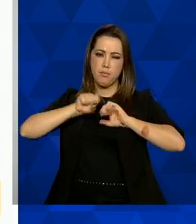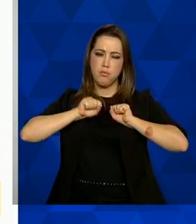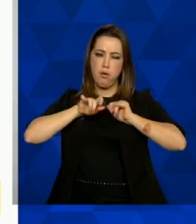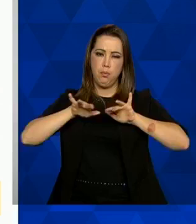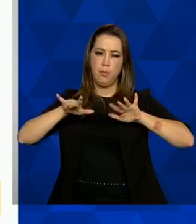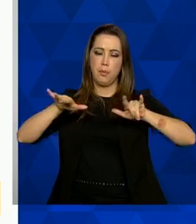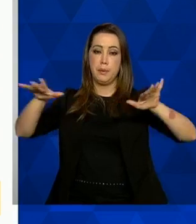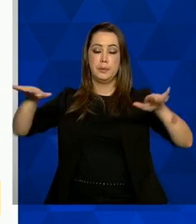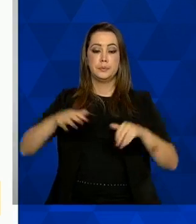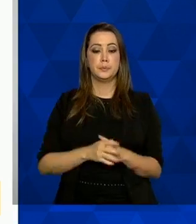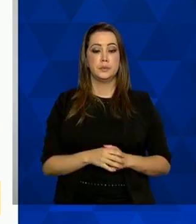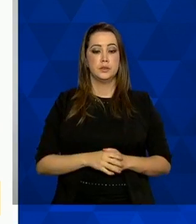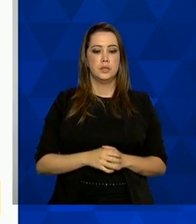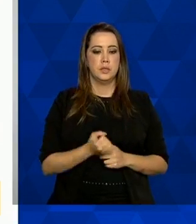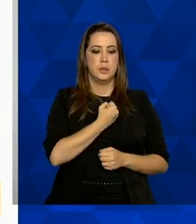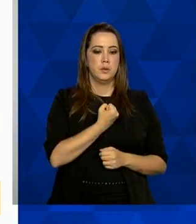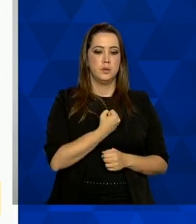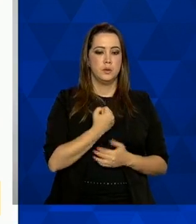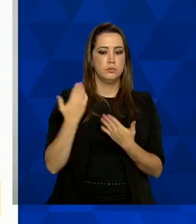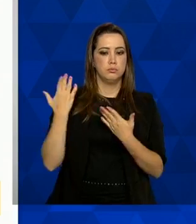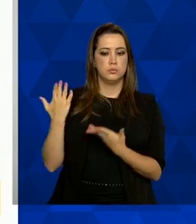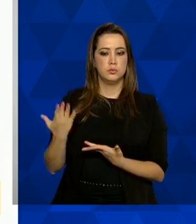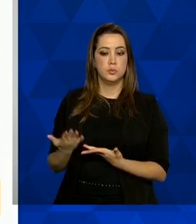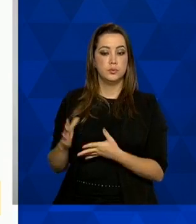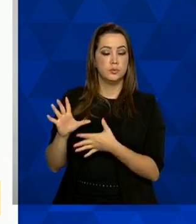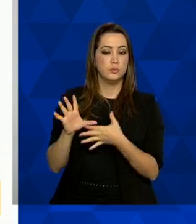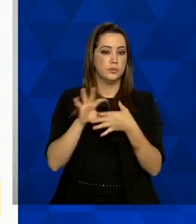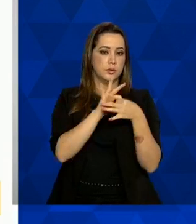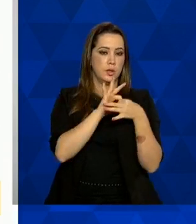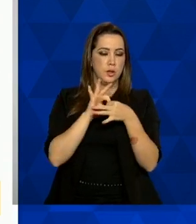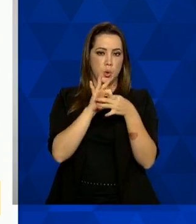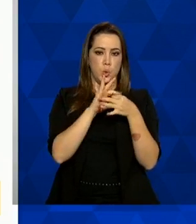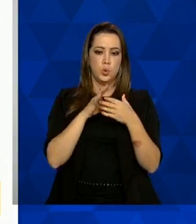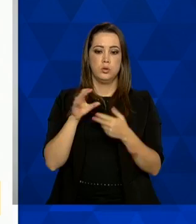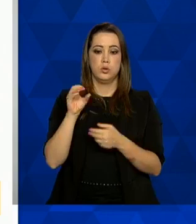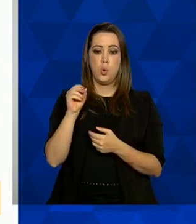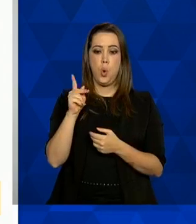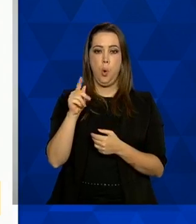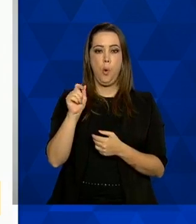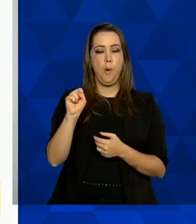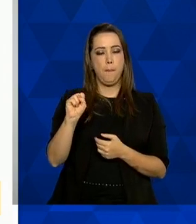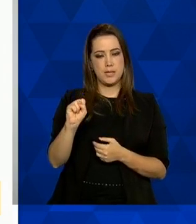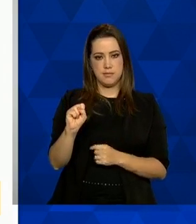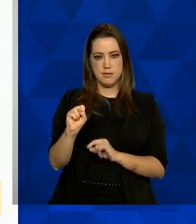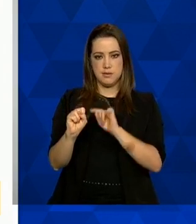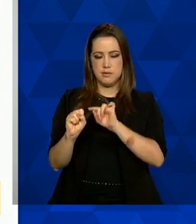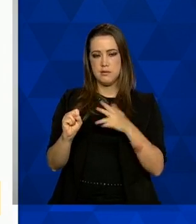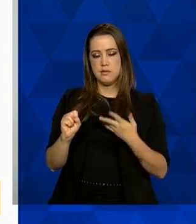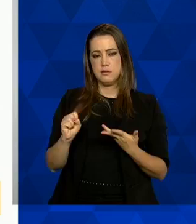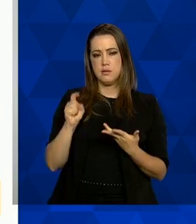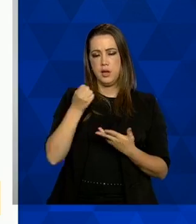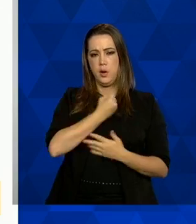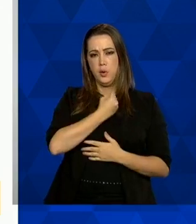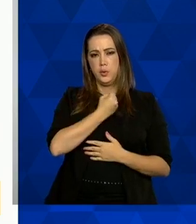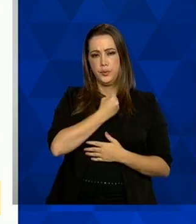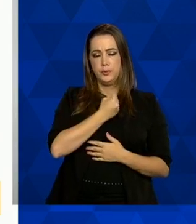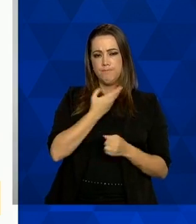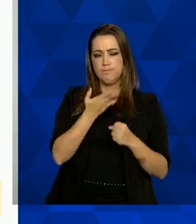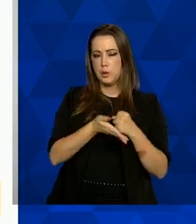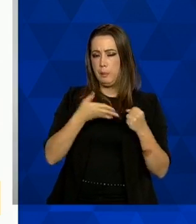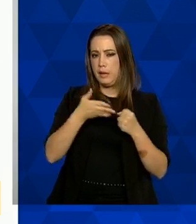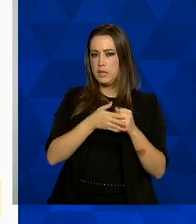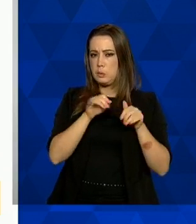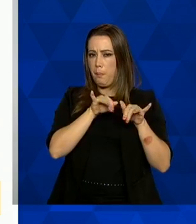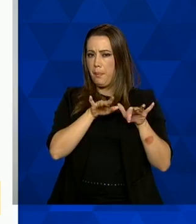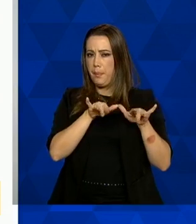esse é um dado que a gente produz em parceria com a organização pan-americana da saúde que é o número básico de reprodução